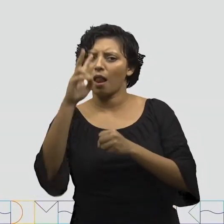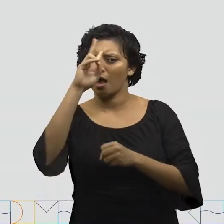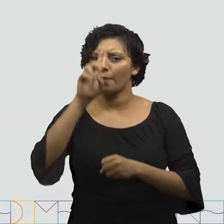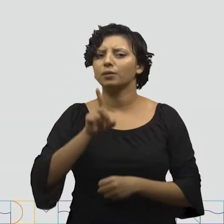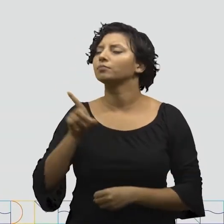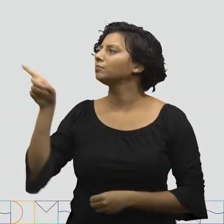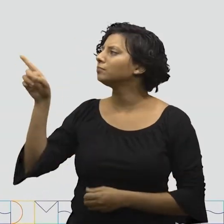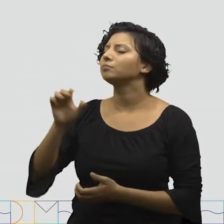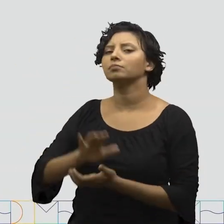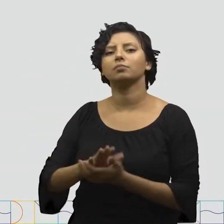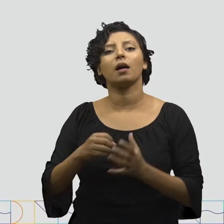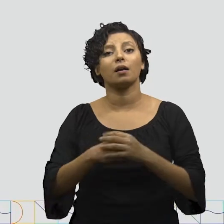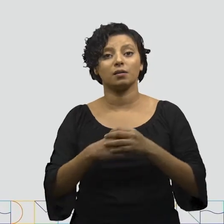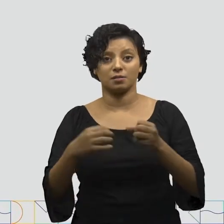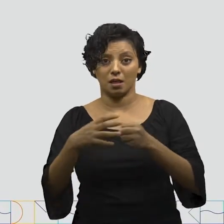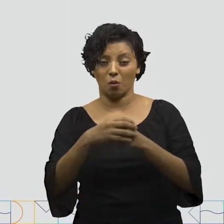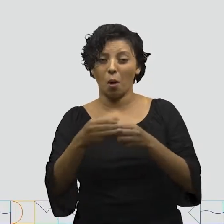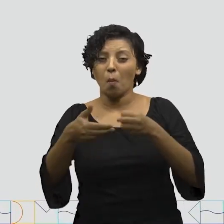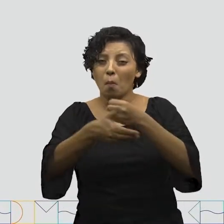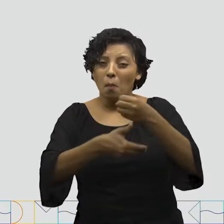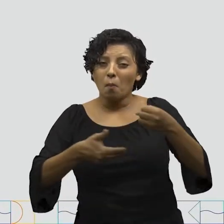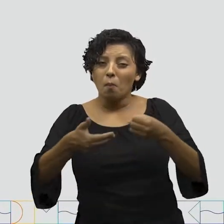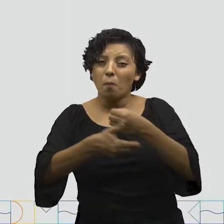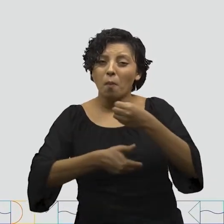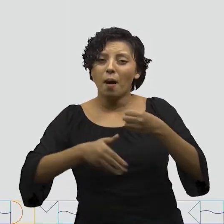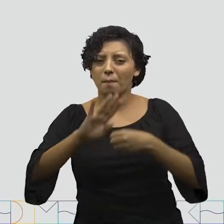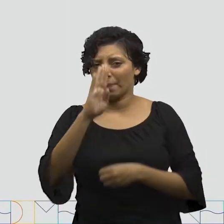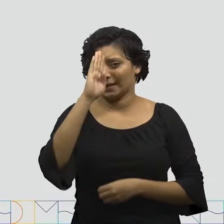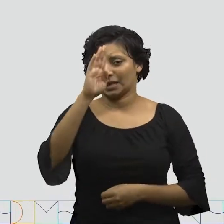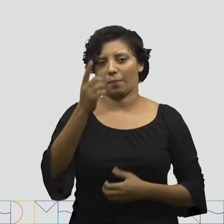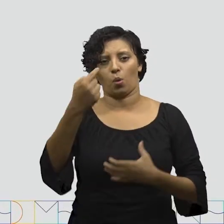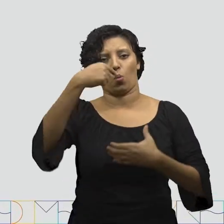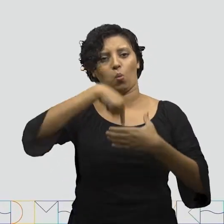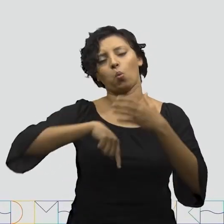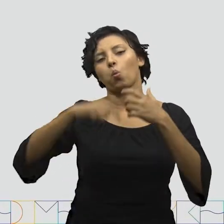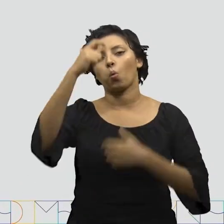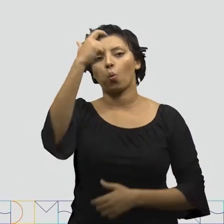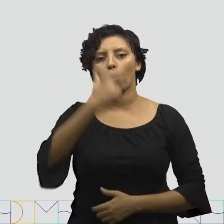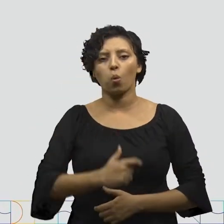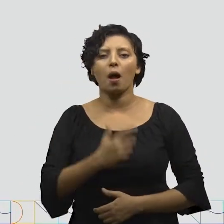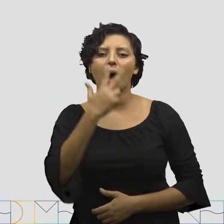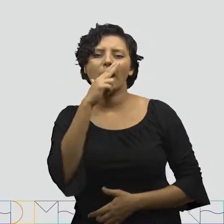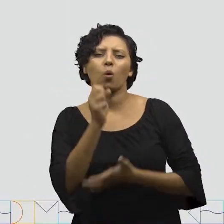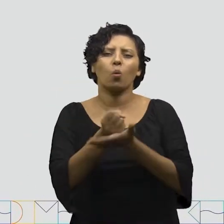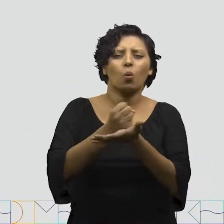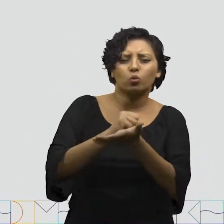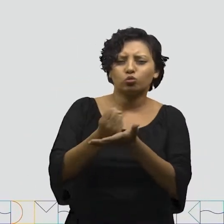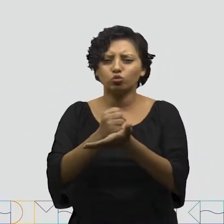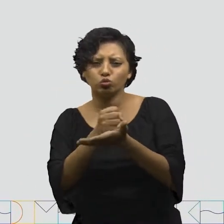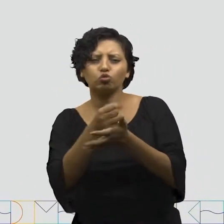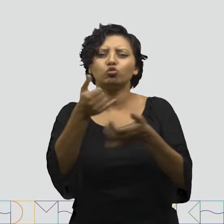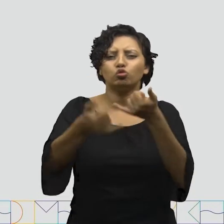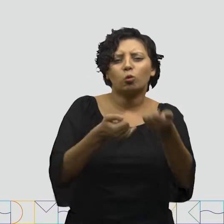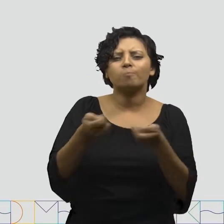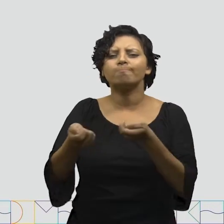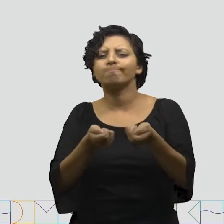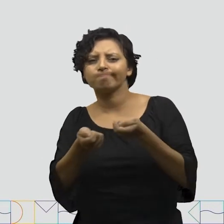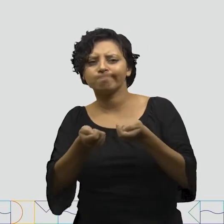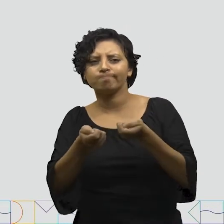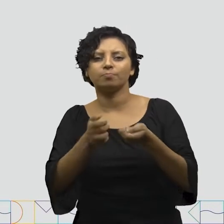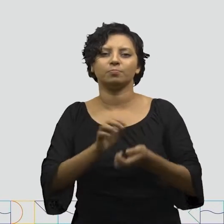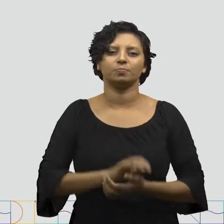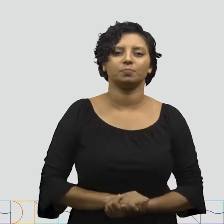Célula é a unidade básica funcional dos seres vivos. É como se fossem os controles necessários para jogar um